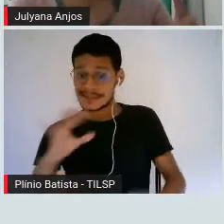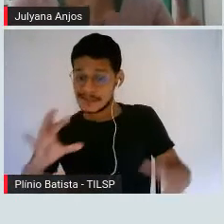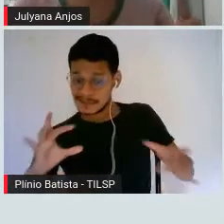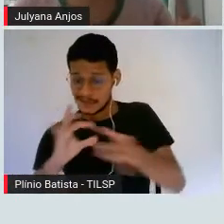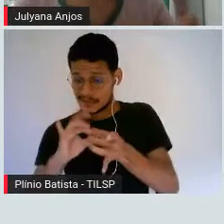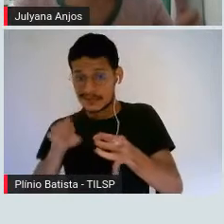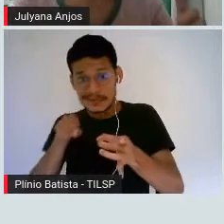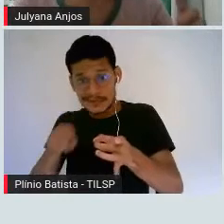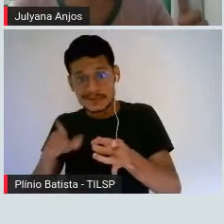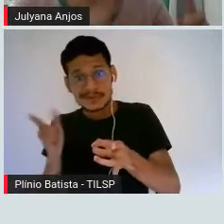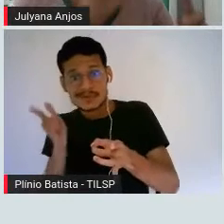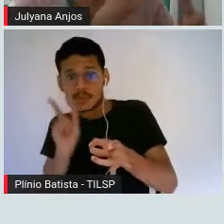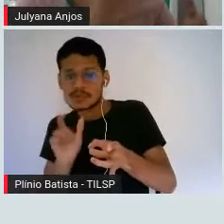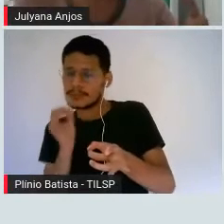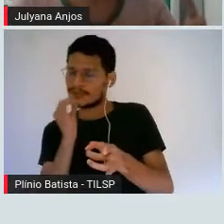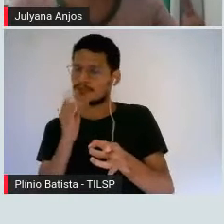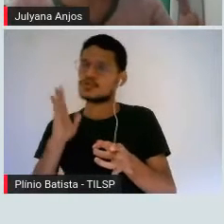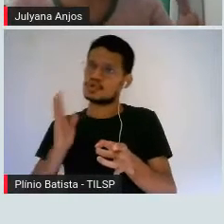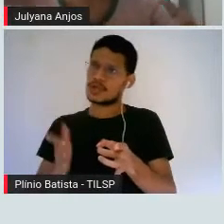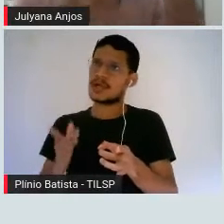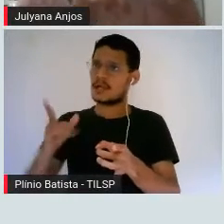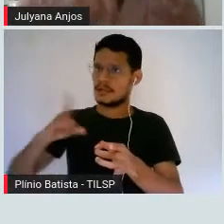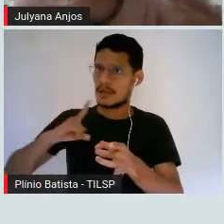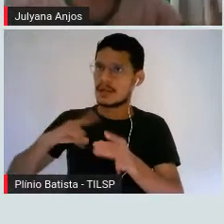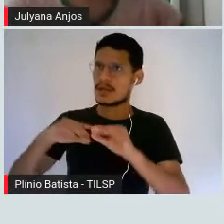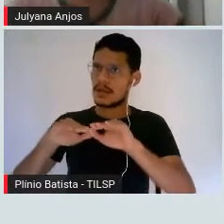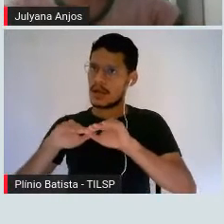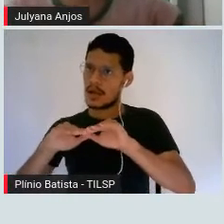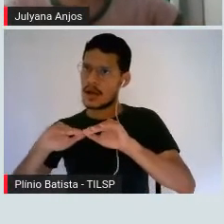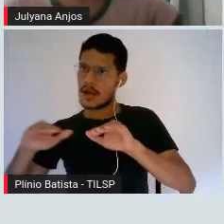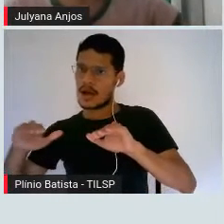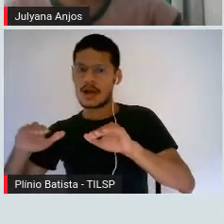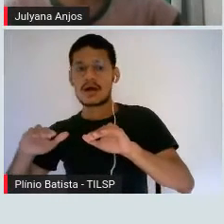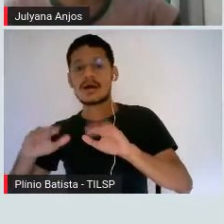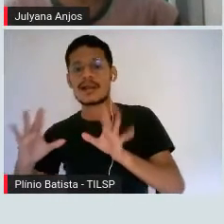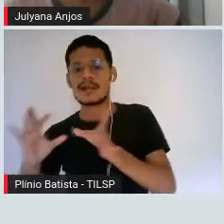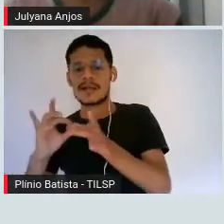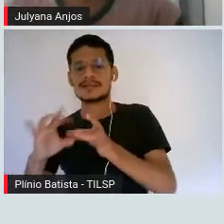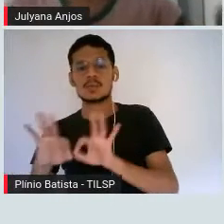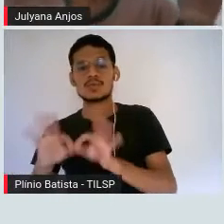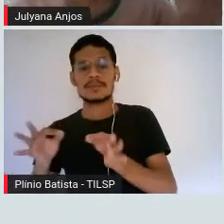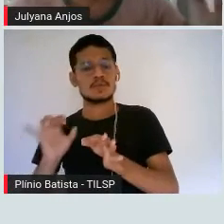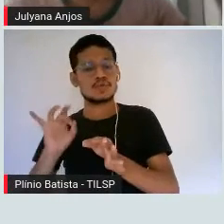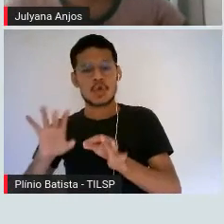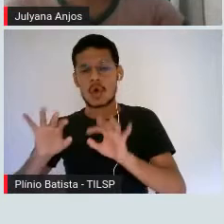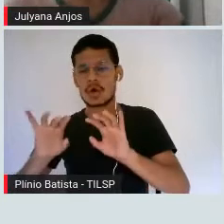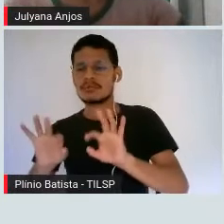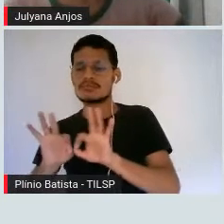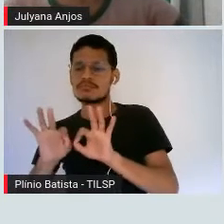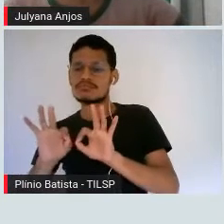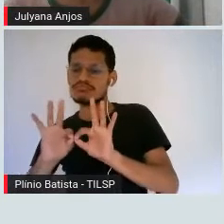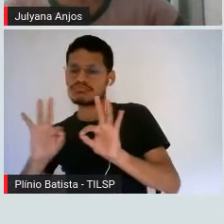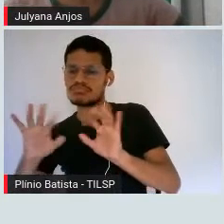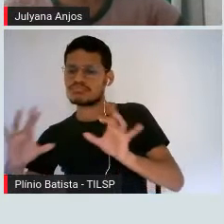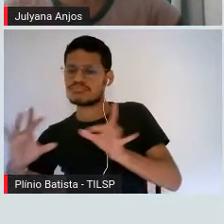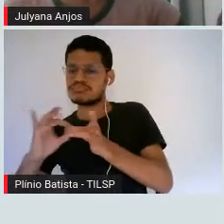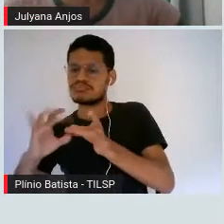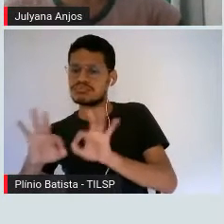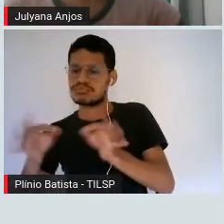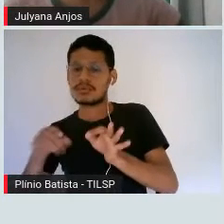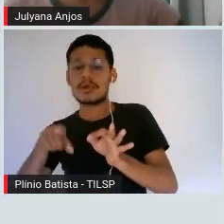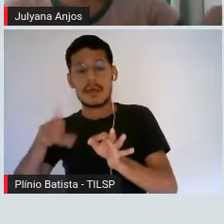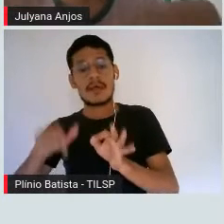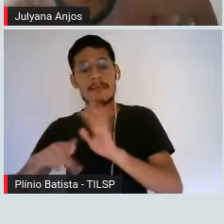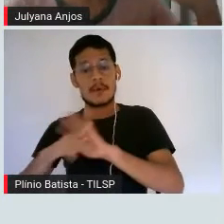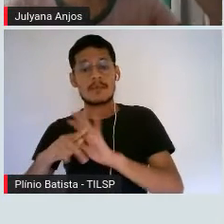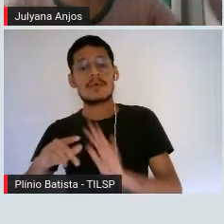se eles forem naquela constituição linear, só com ligações simples, ele vai ser um ácido, ele vai ser